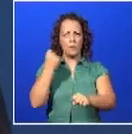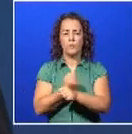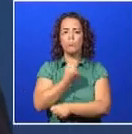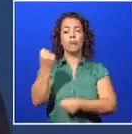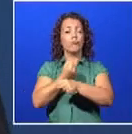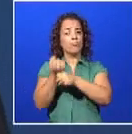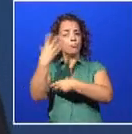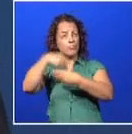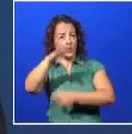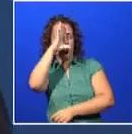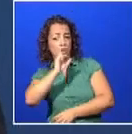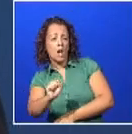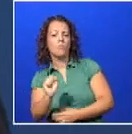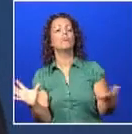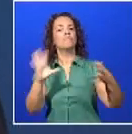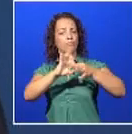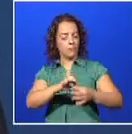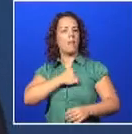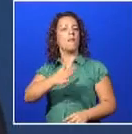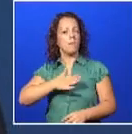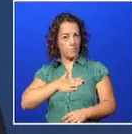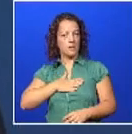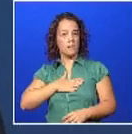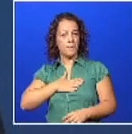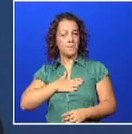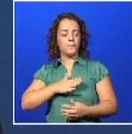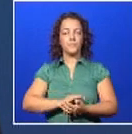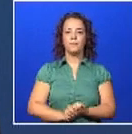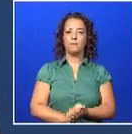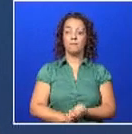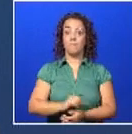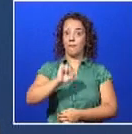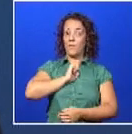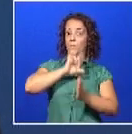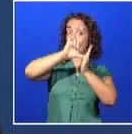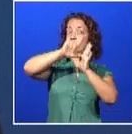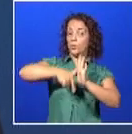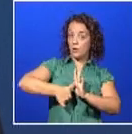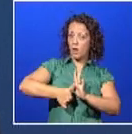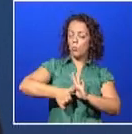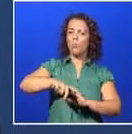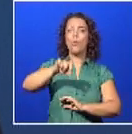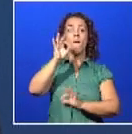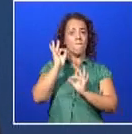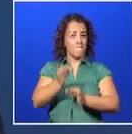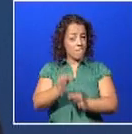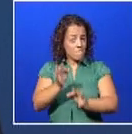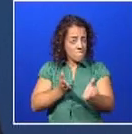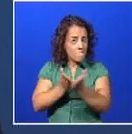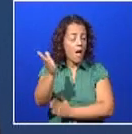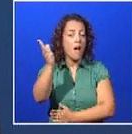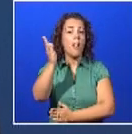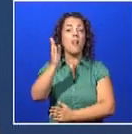funcionários públicos e com as empresas. Este projeto só vale a pena,